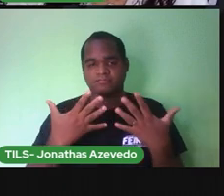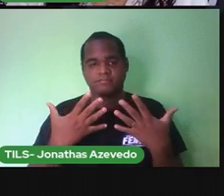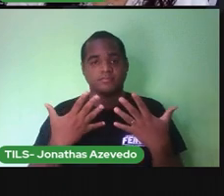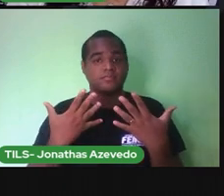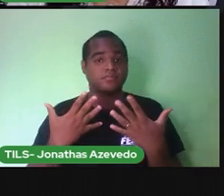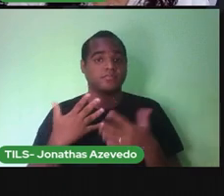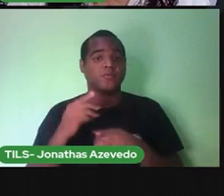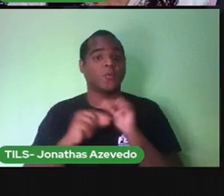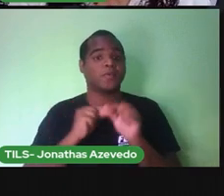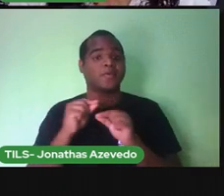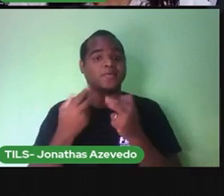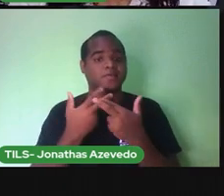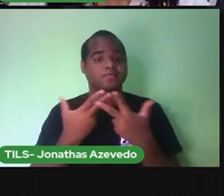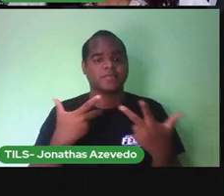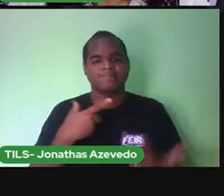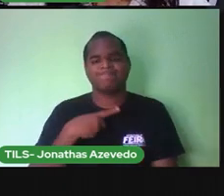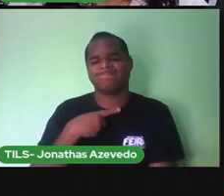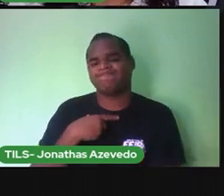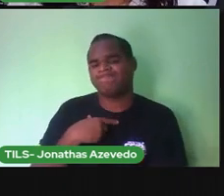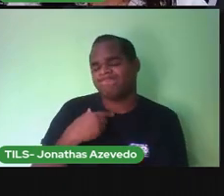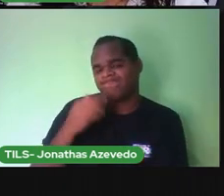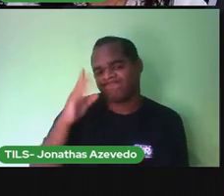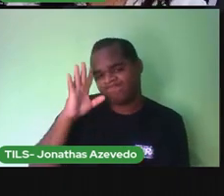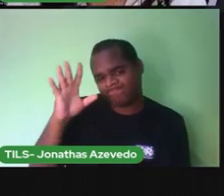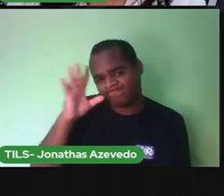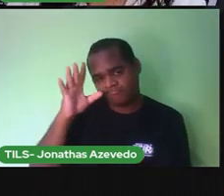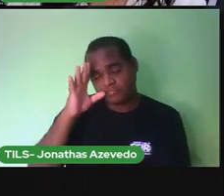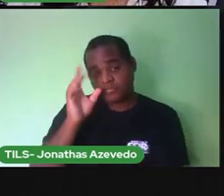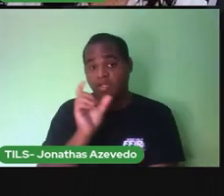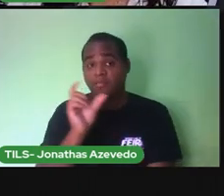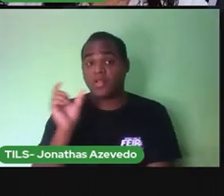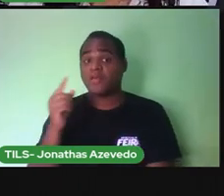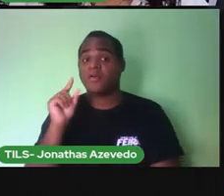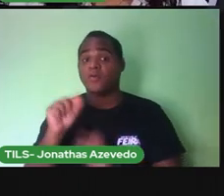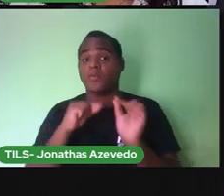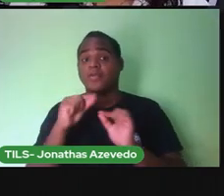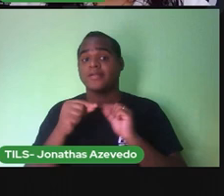eu posso Formar A partir de sapo